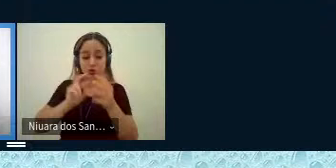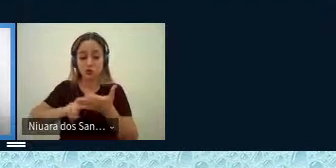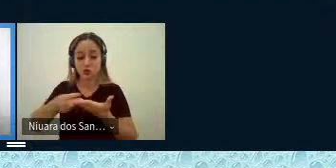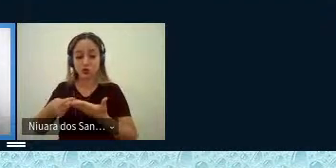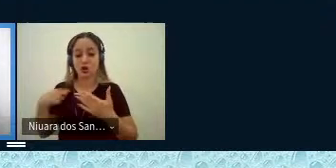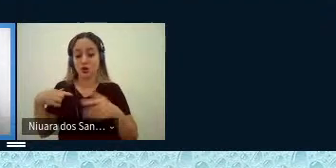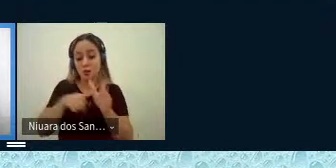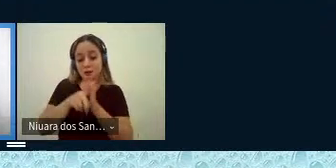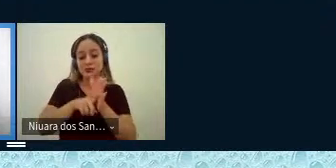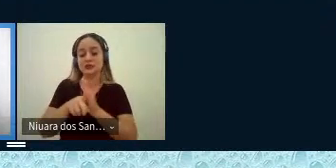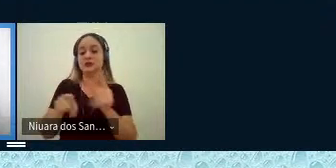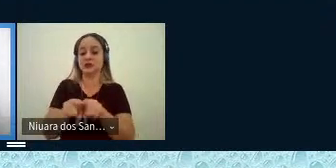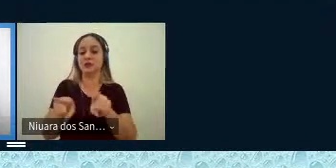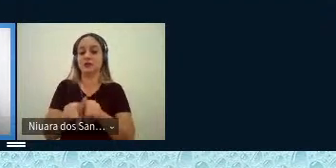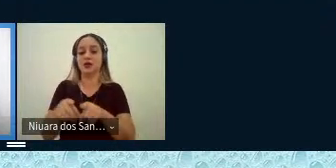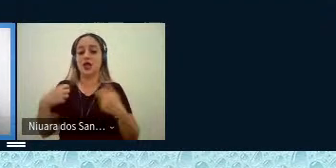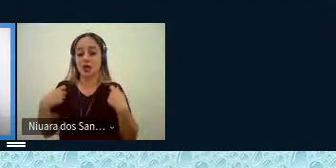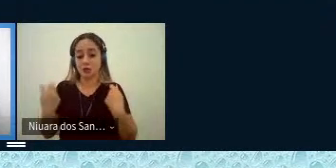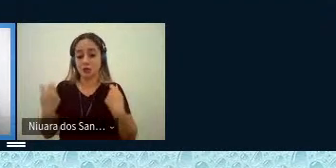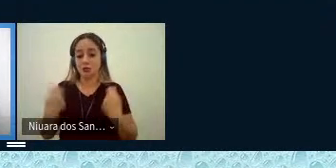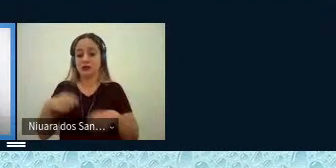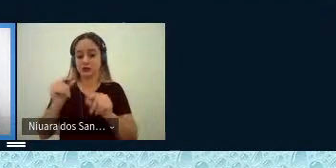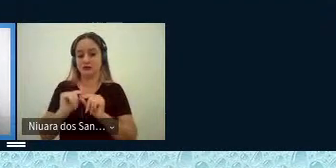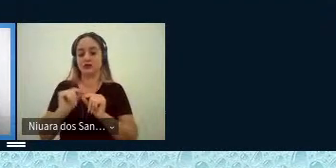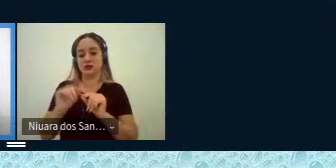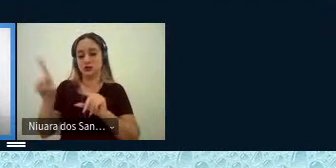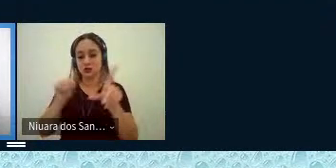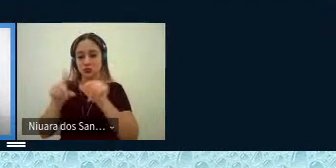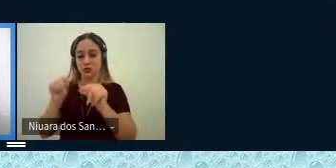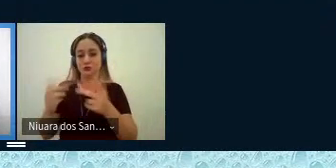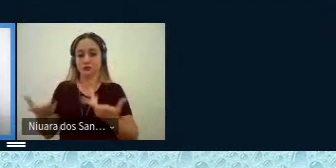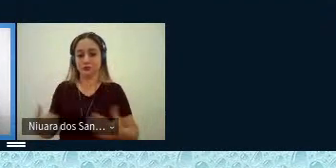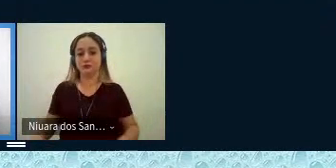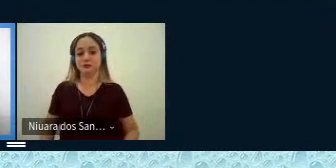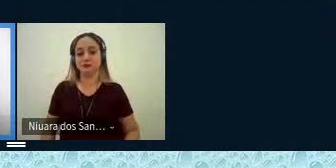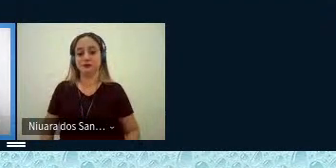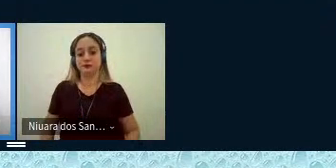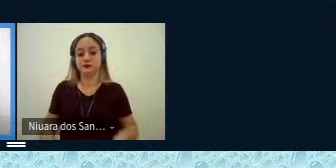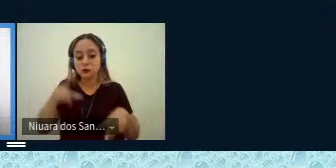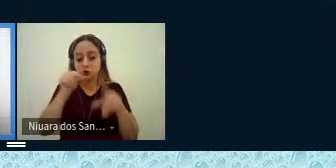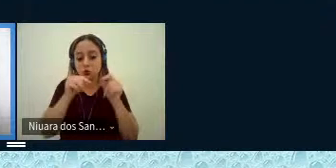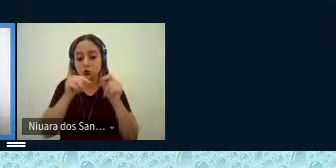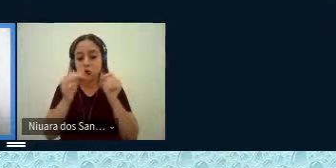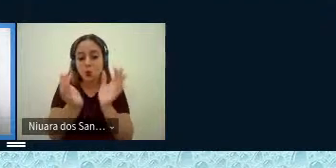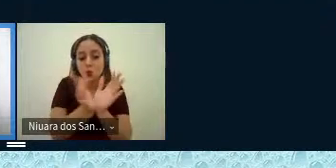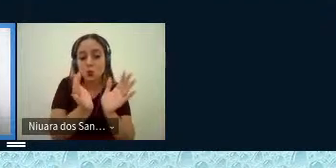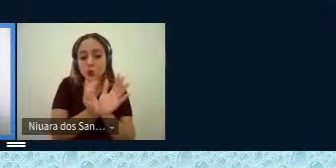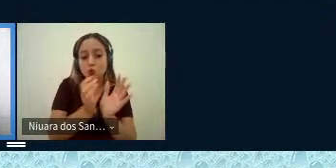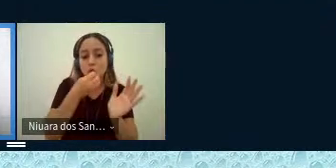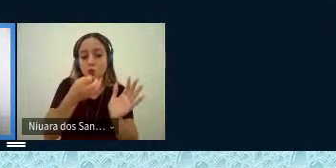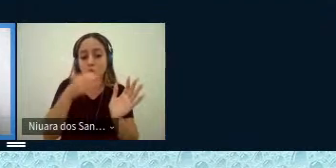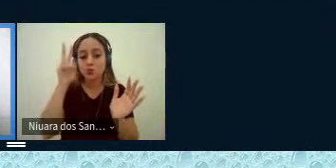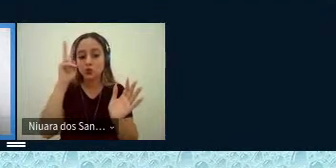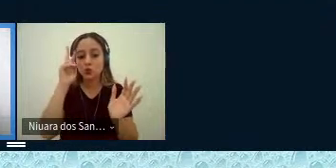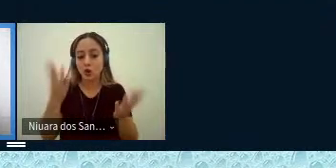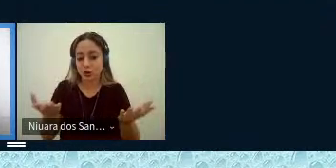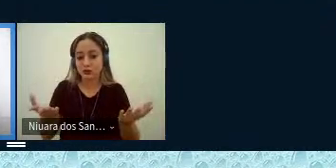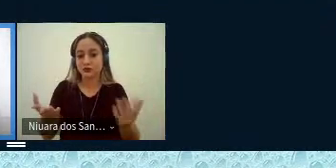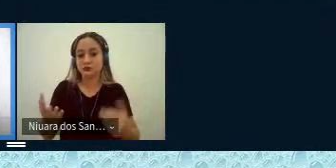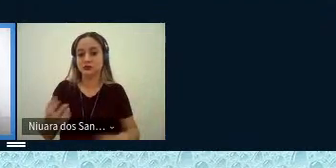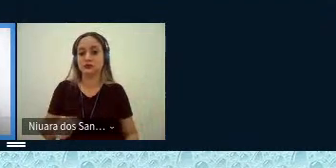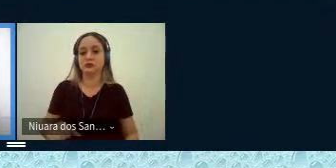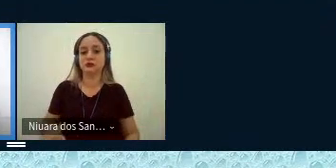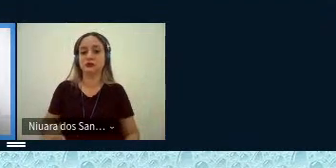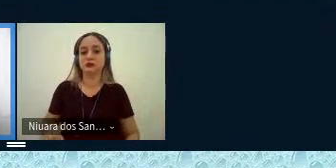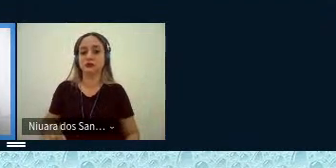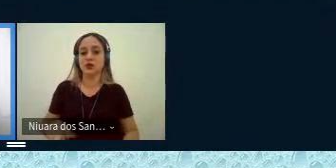também. E aí eu tive que fazer escolhas. Então, eu escolhi um grupo de contadores de histórias chamado Cirandeiros